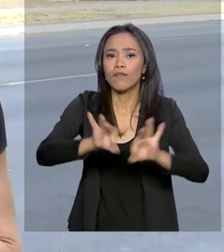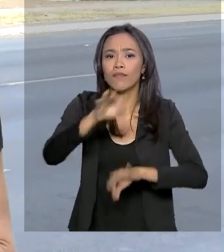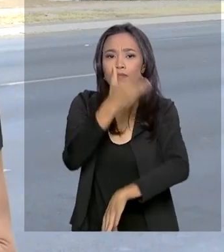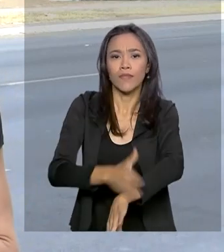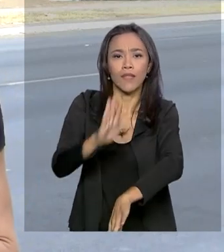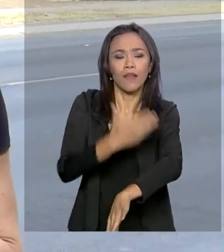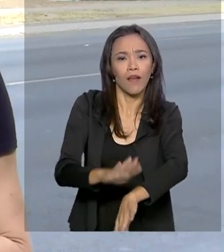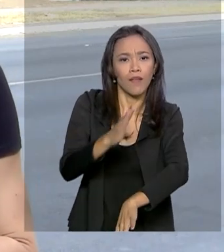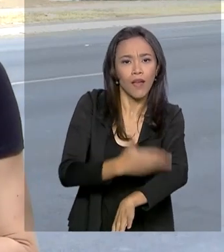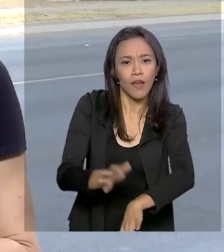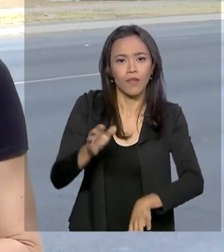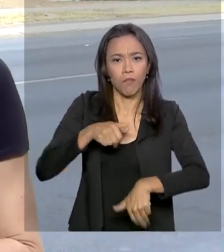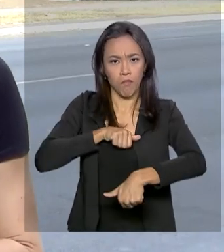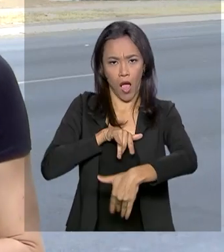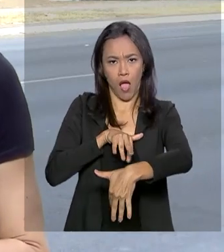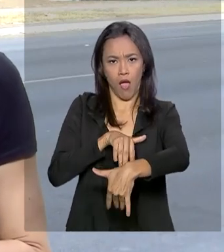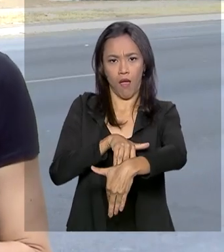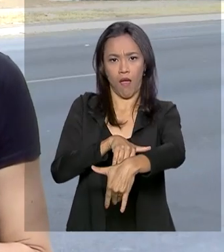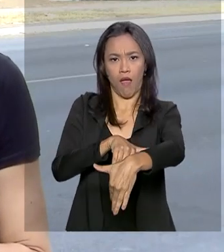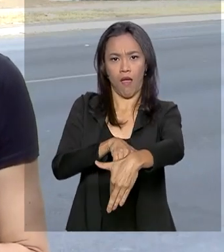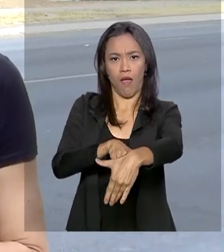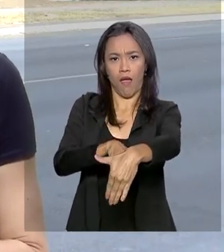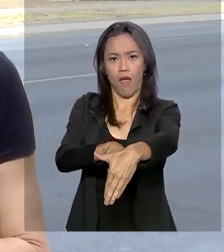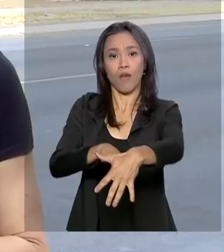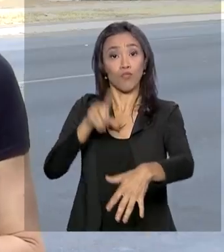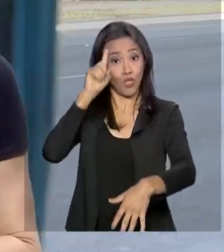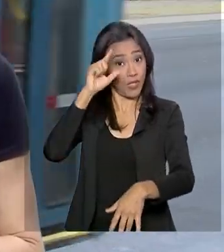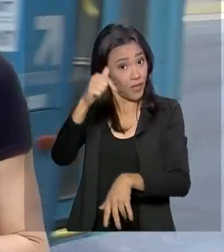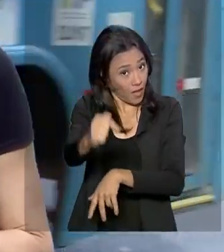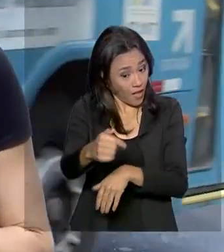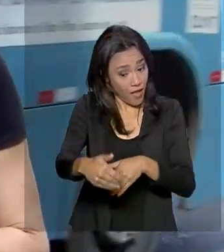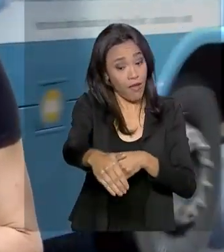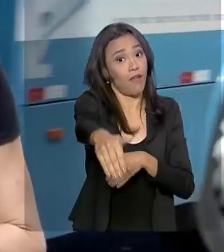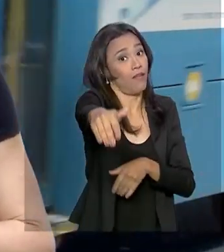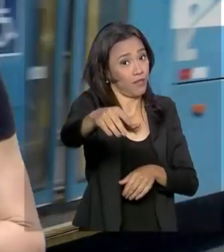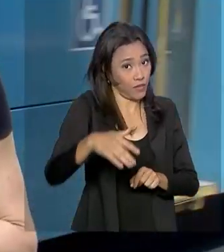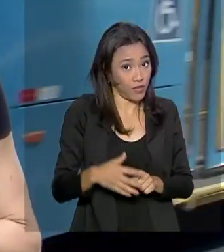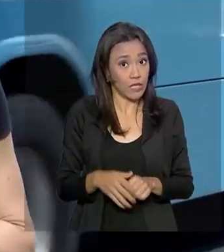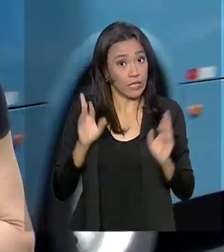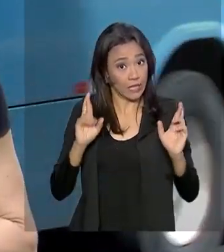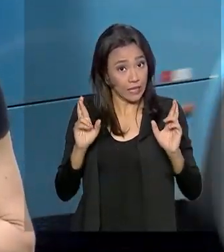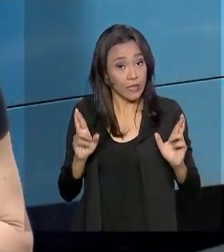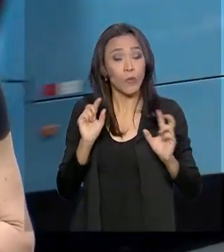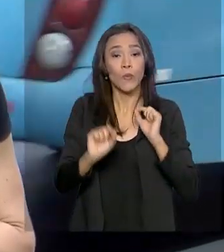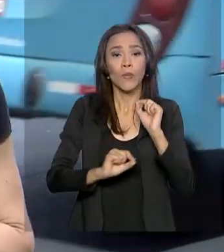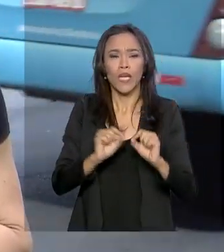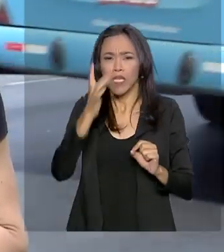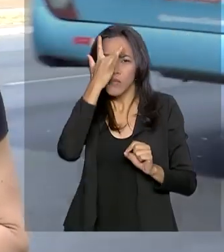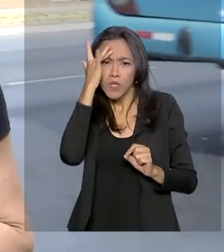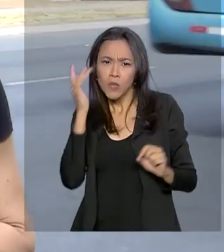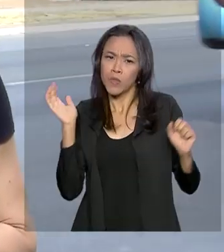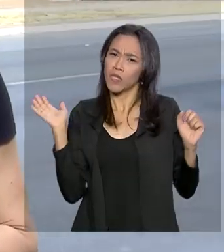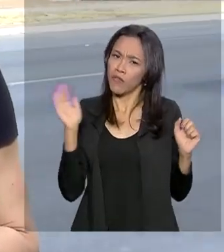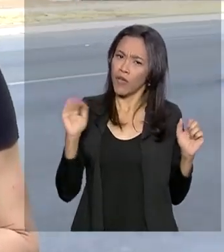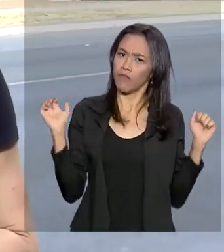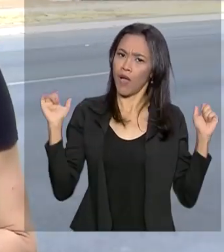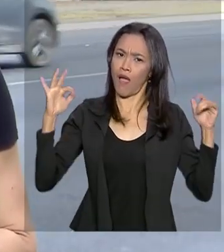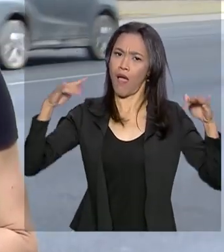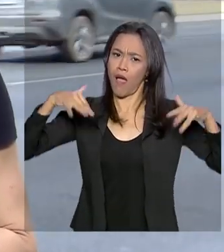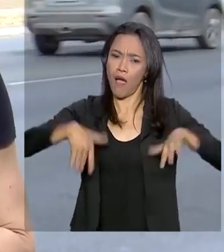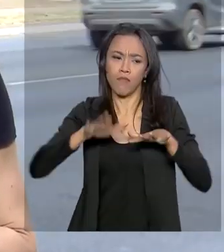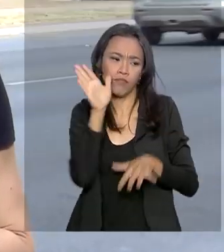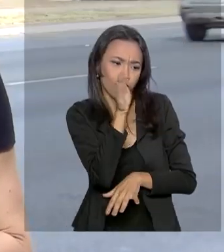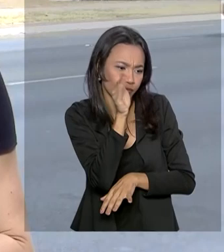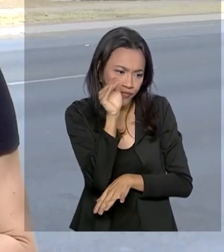treinamento para o 7 de setembro. A expectativa é de que o público que vem acompanhar o